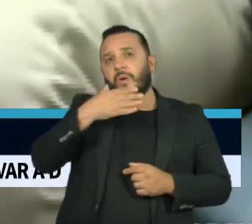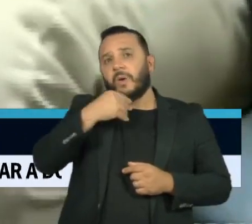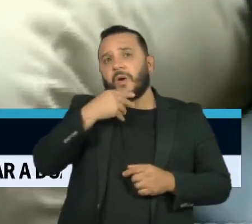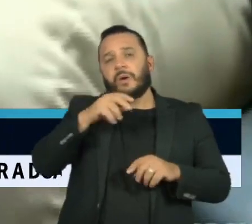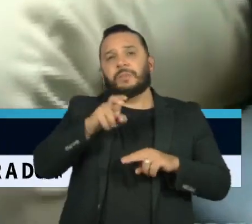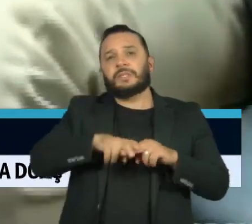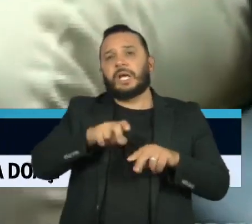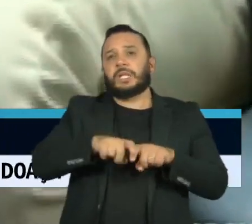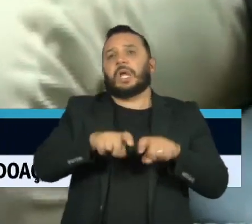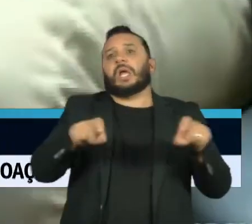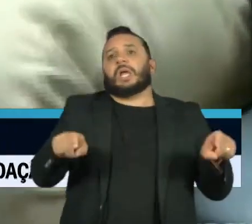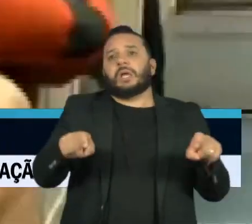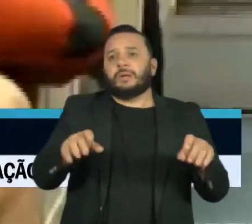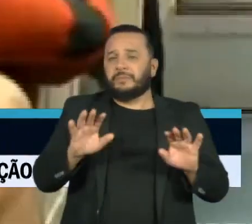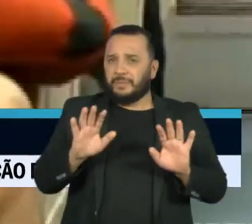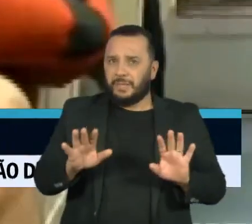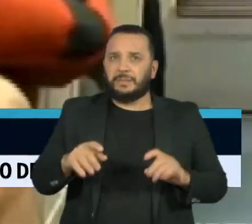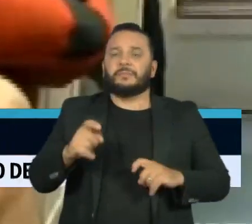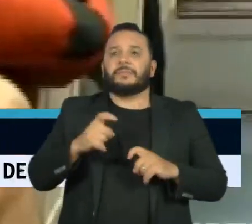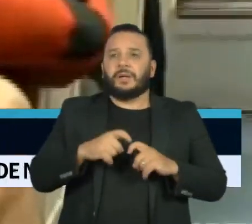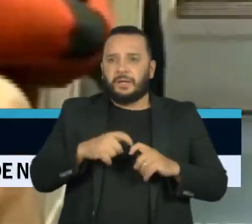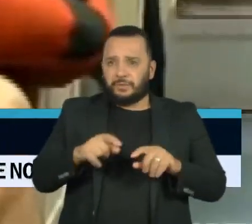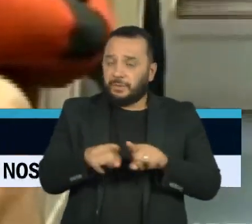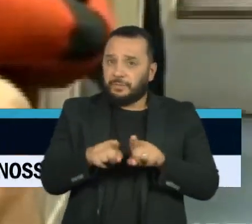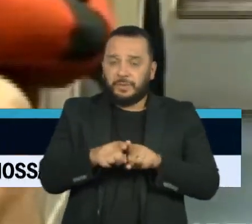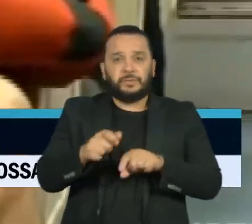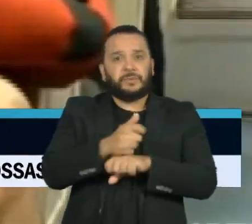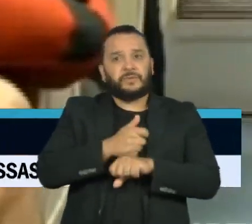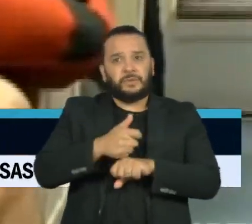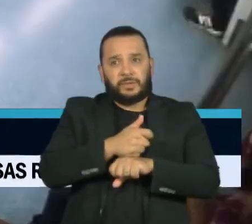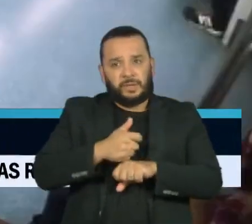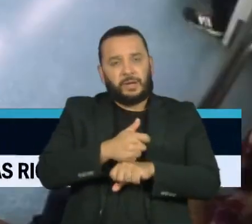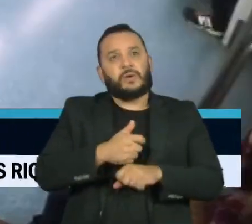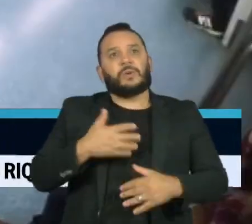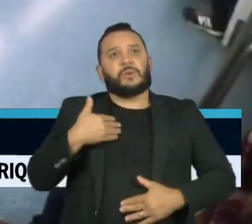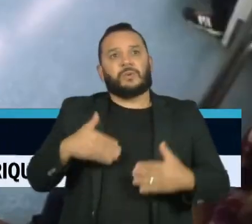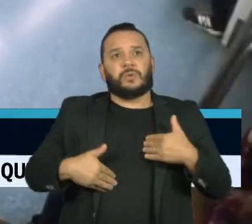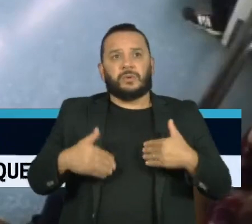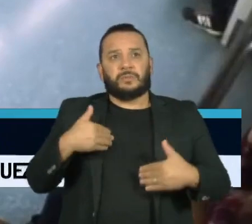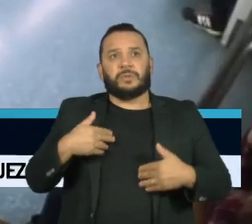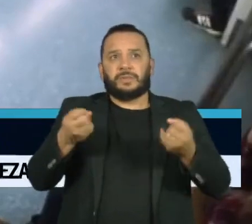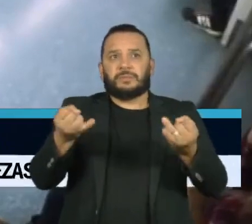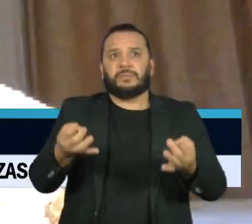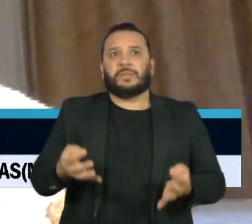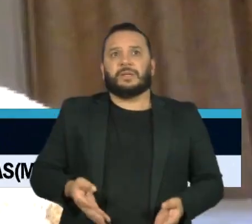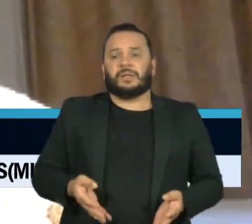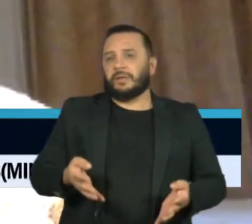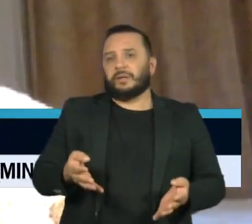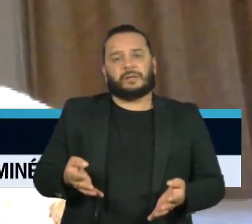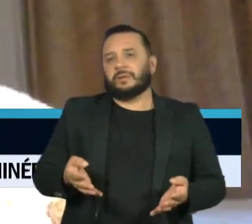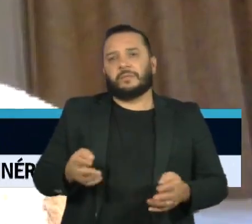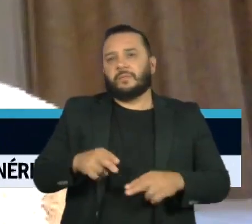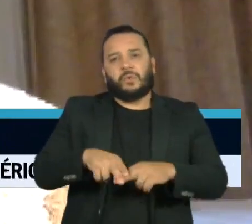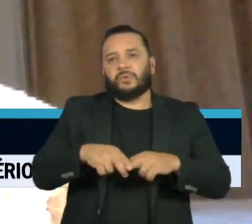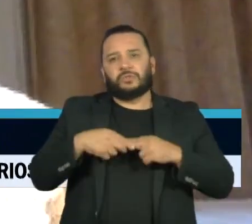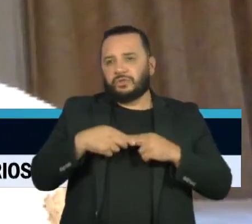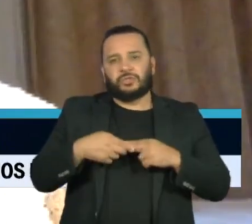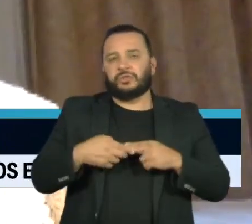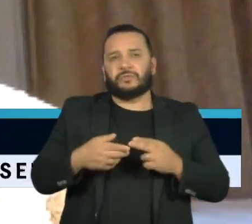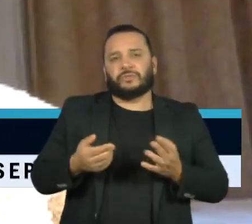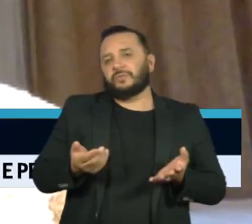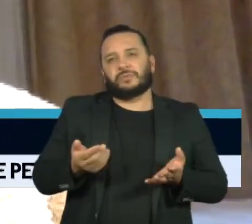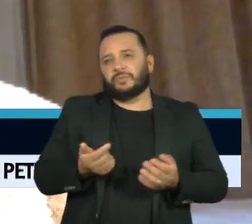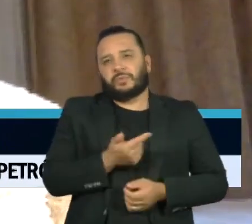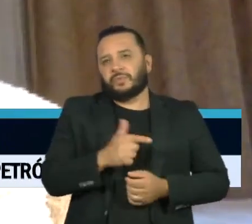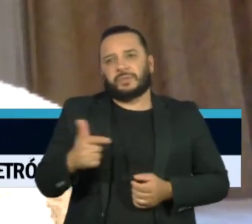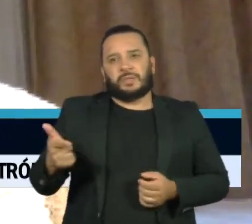abertas quando médicos e outros especialistas em anatomia explicam que não há motivos biológicos que justifiquem